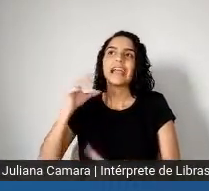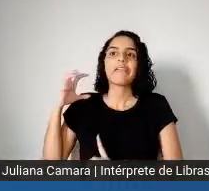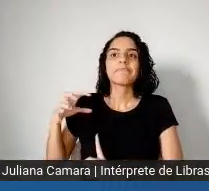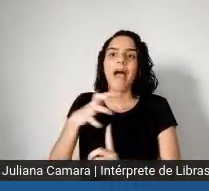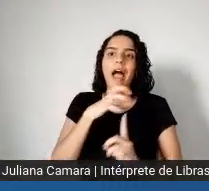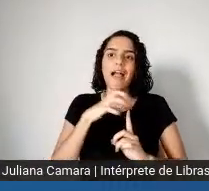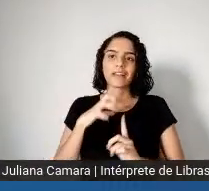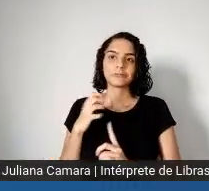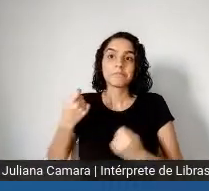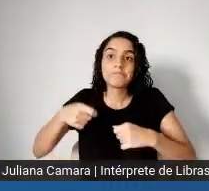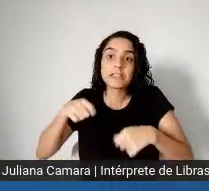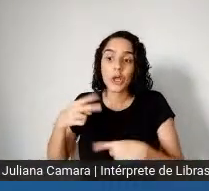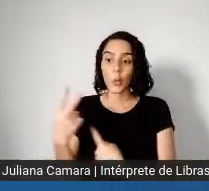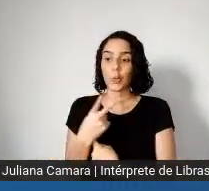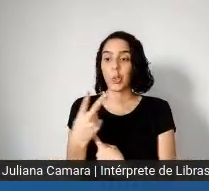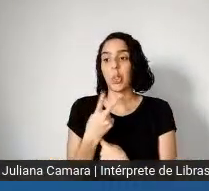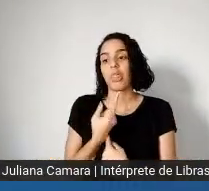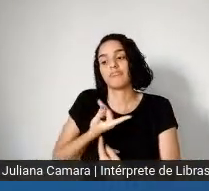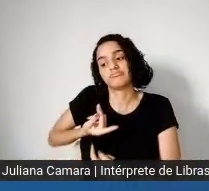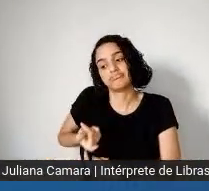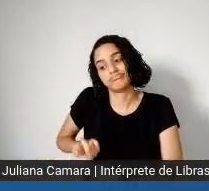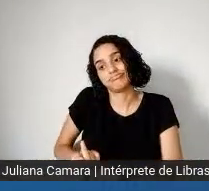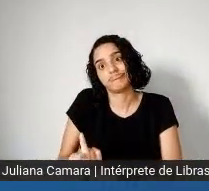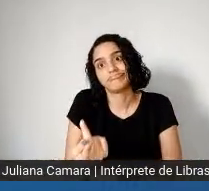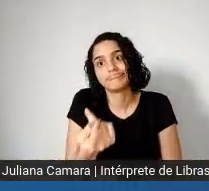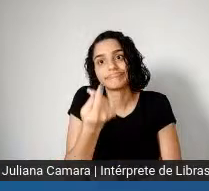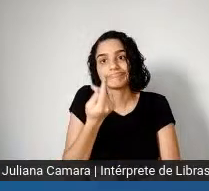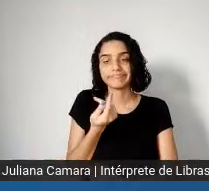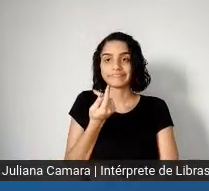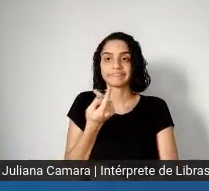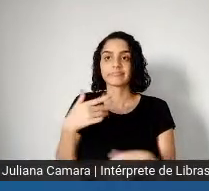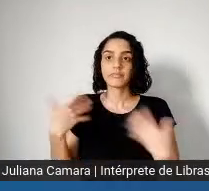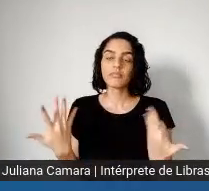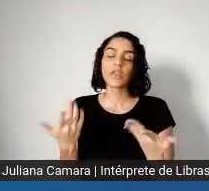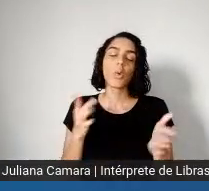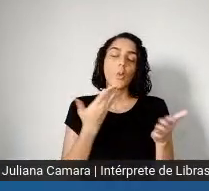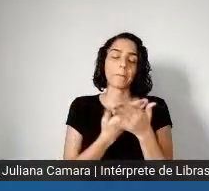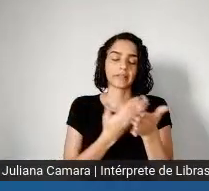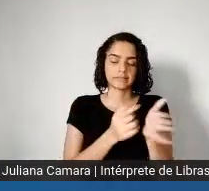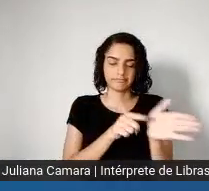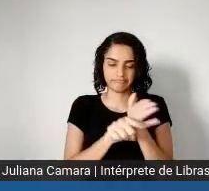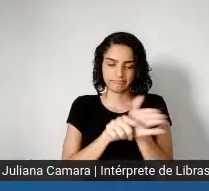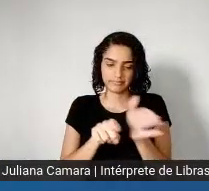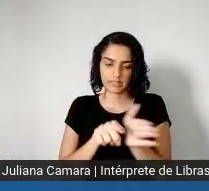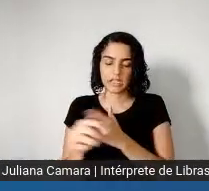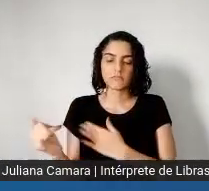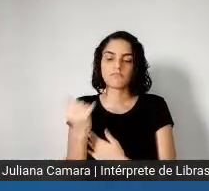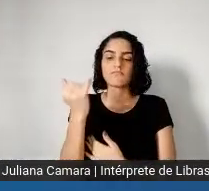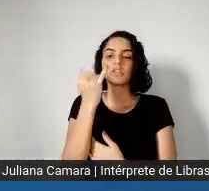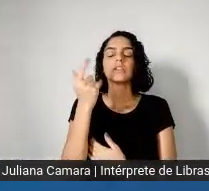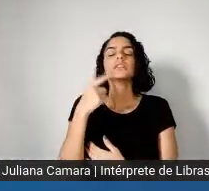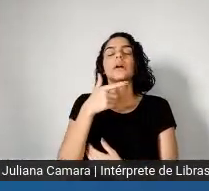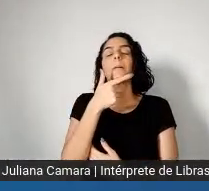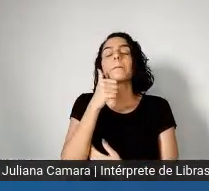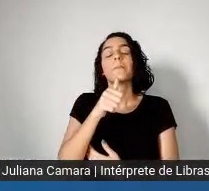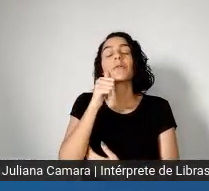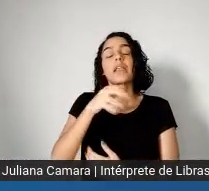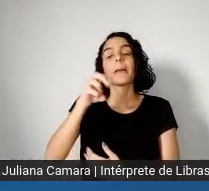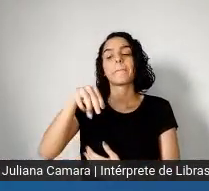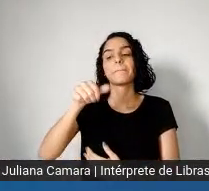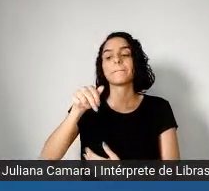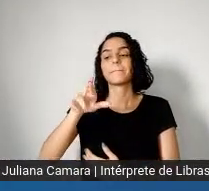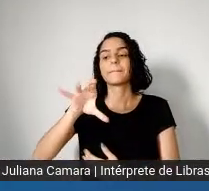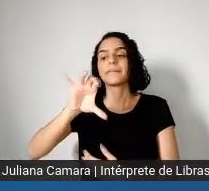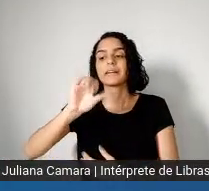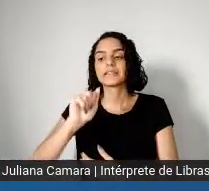E alguns estudos também que foram recentemente publicados, um dos mais importantes, da professora Márcia Castro e outros colaboradores de